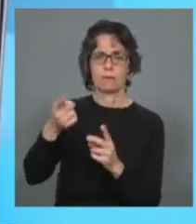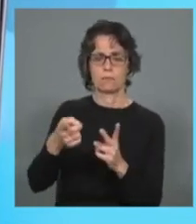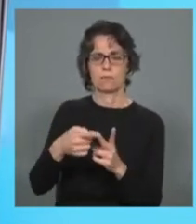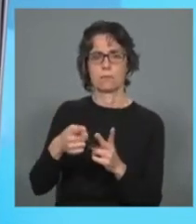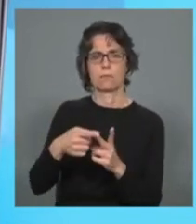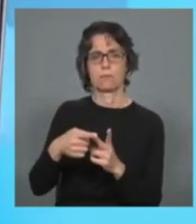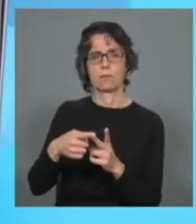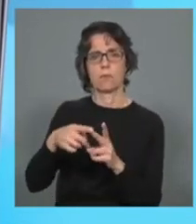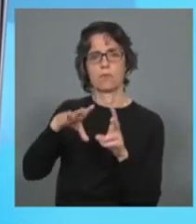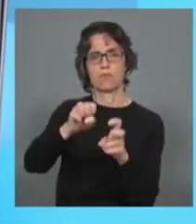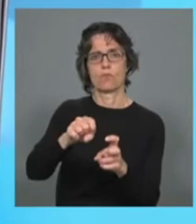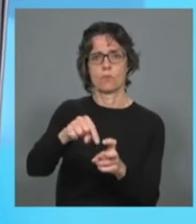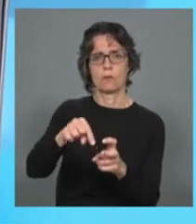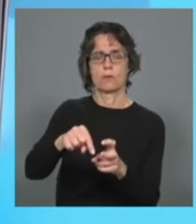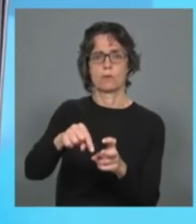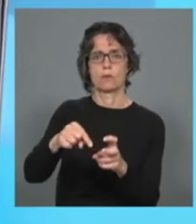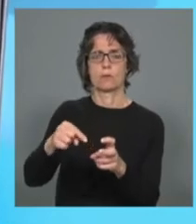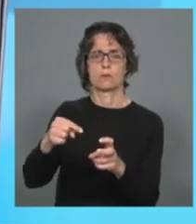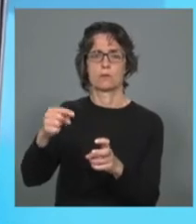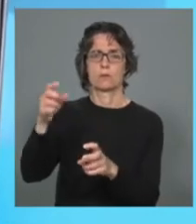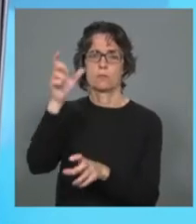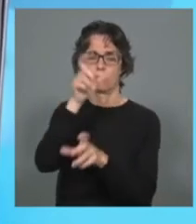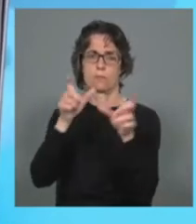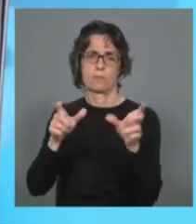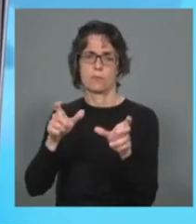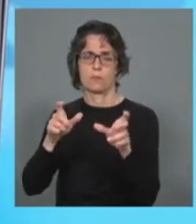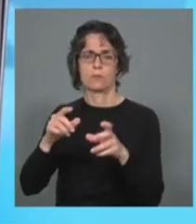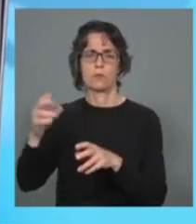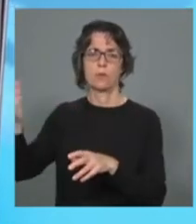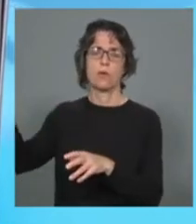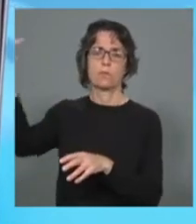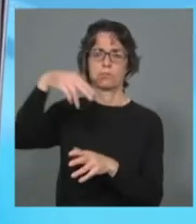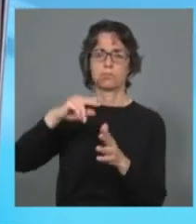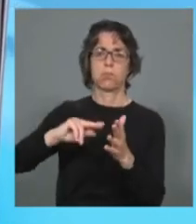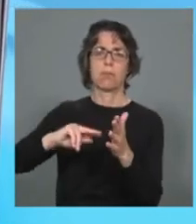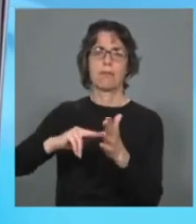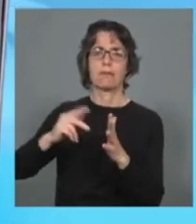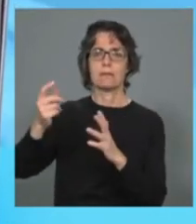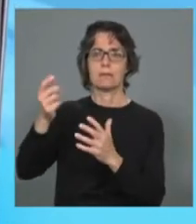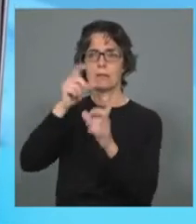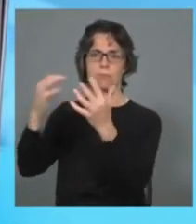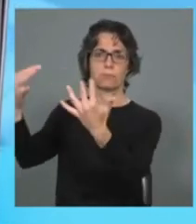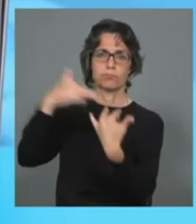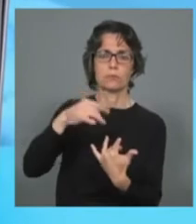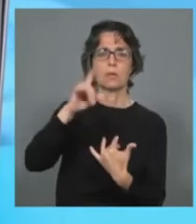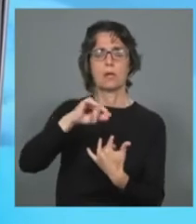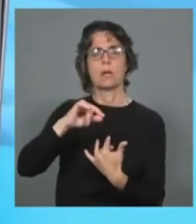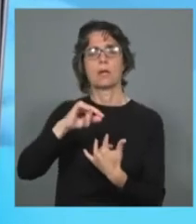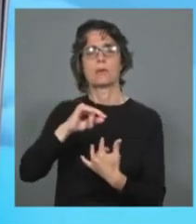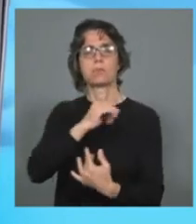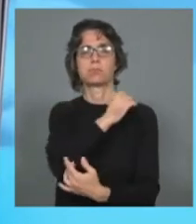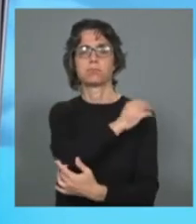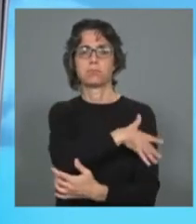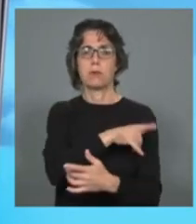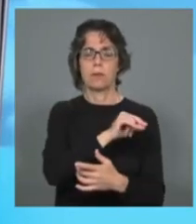a ocupação, com a chegada de muitos refugiados, primeiro da Palestina, depois da Síria, depois convulsões contra a